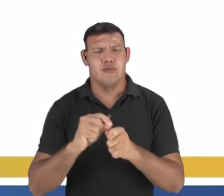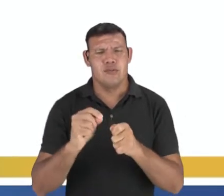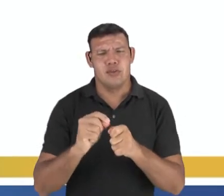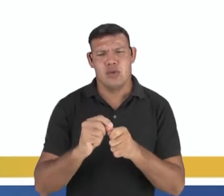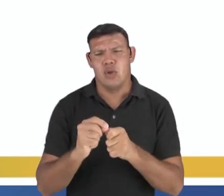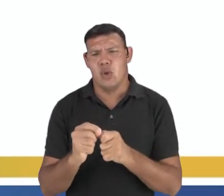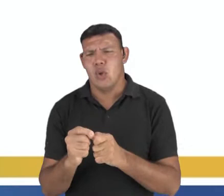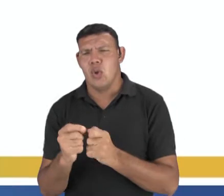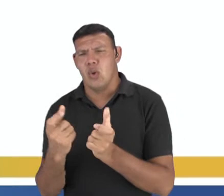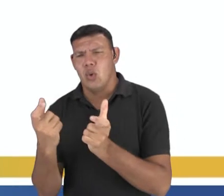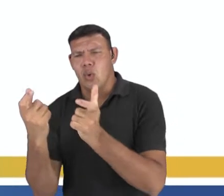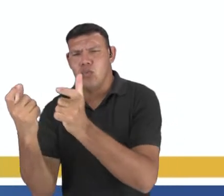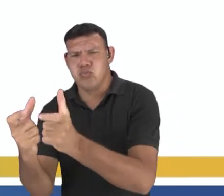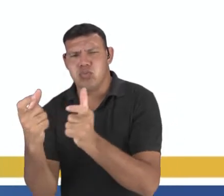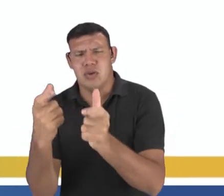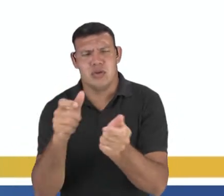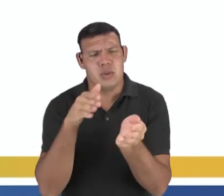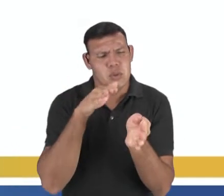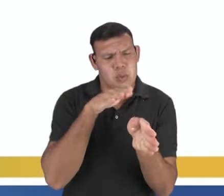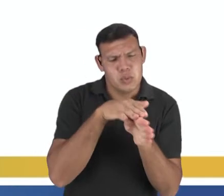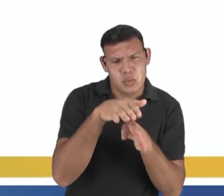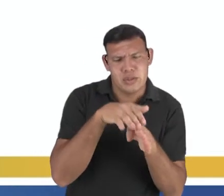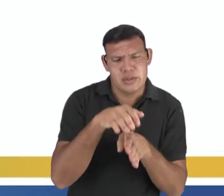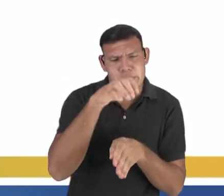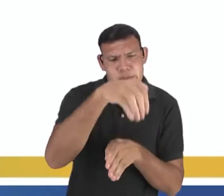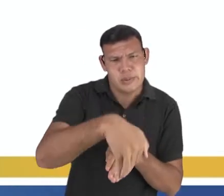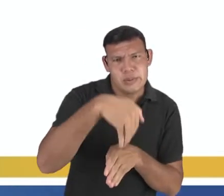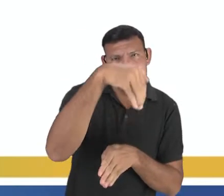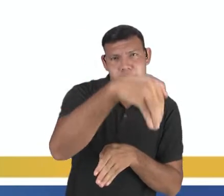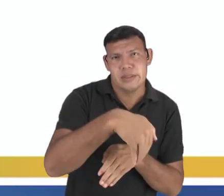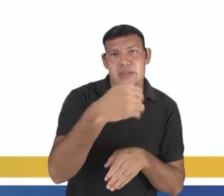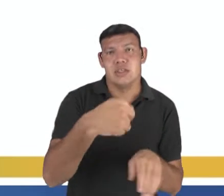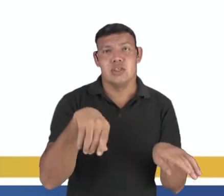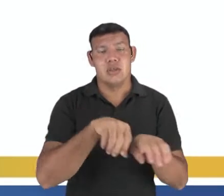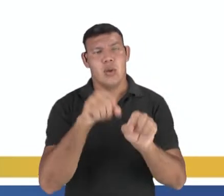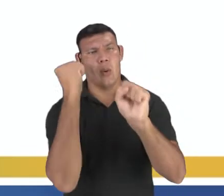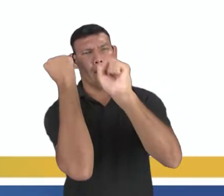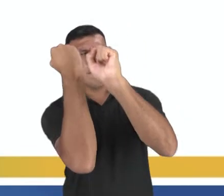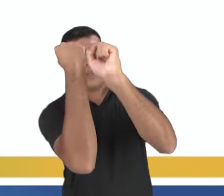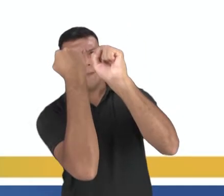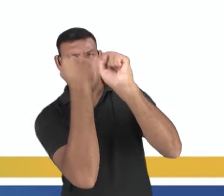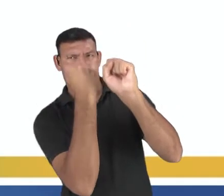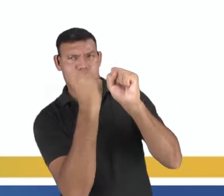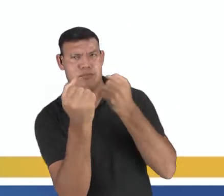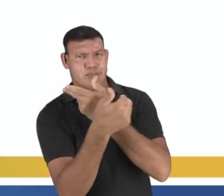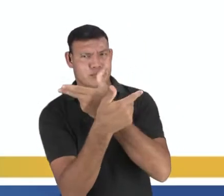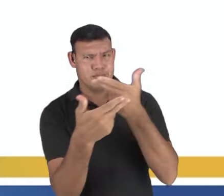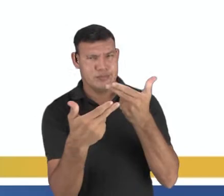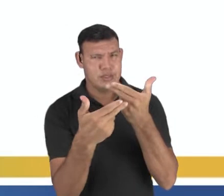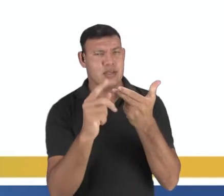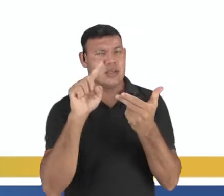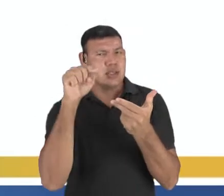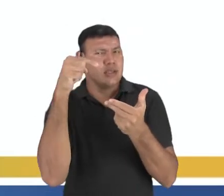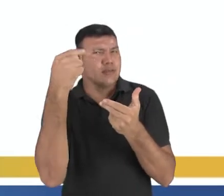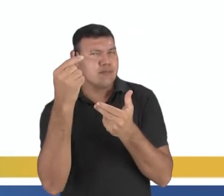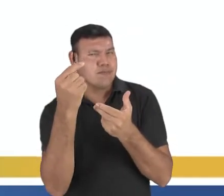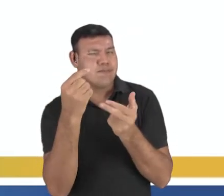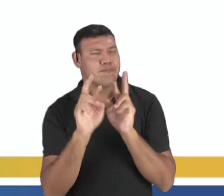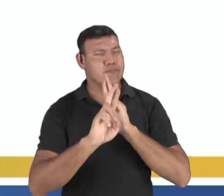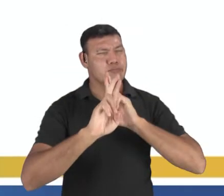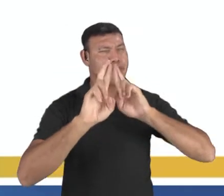peças, ferramentas de raspar, cavar e esculpir objetos. Mais tarde, percebendo a